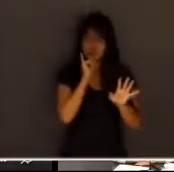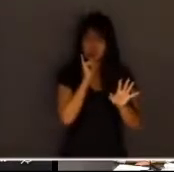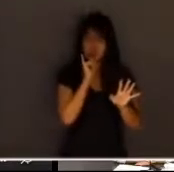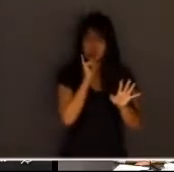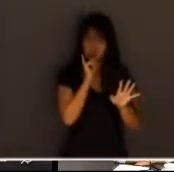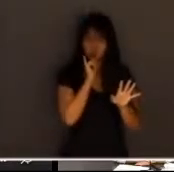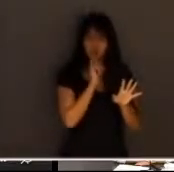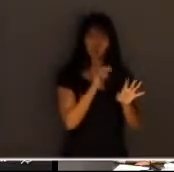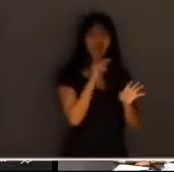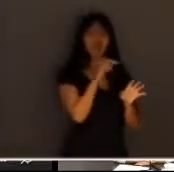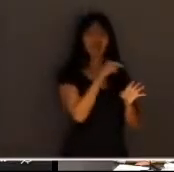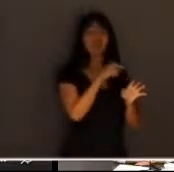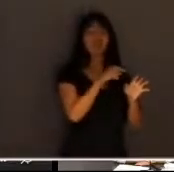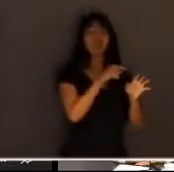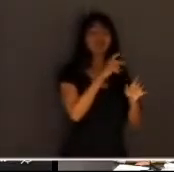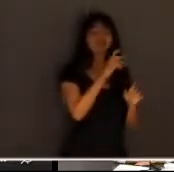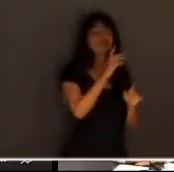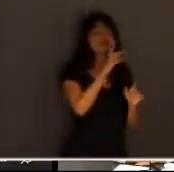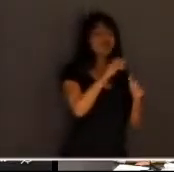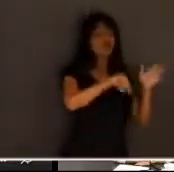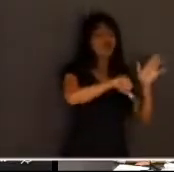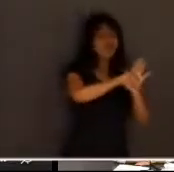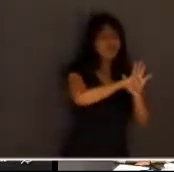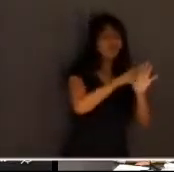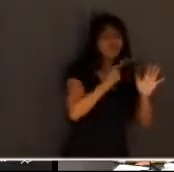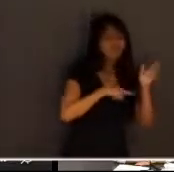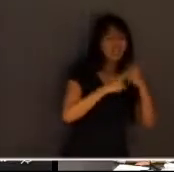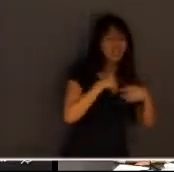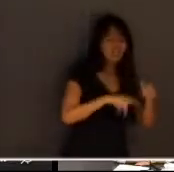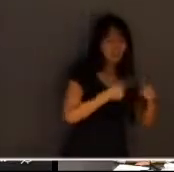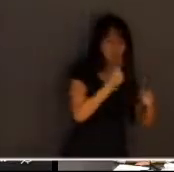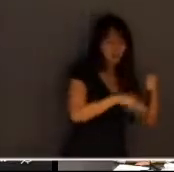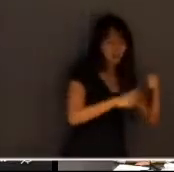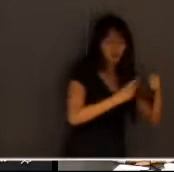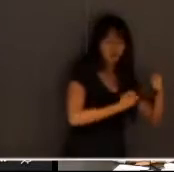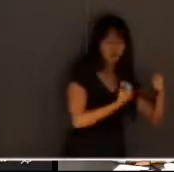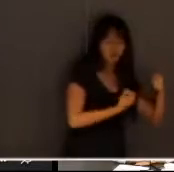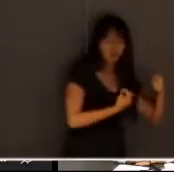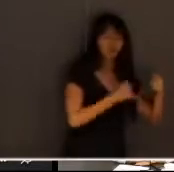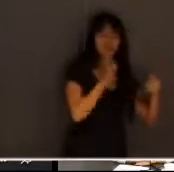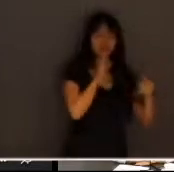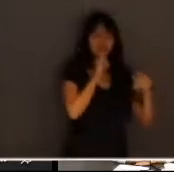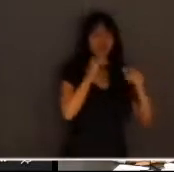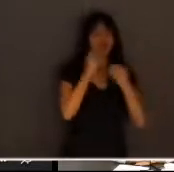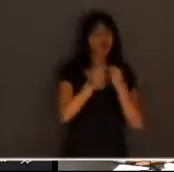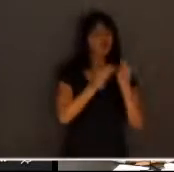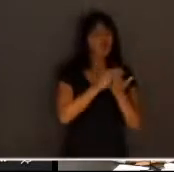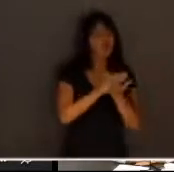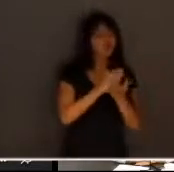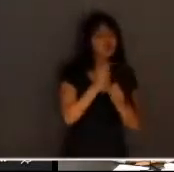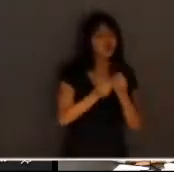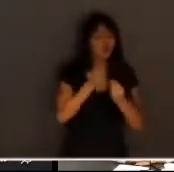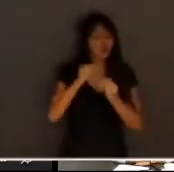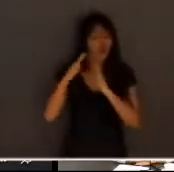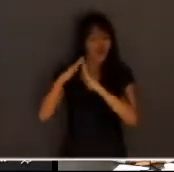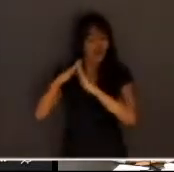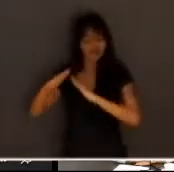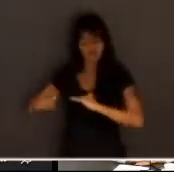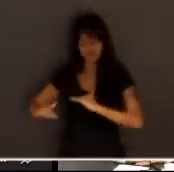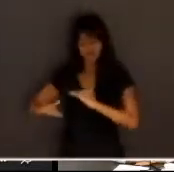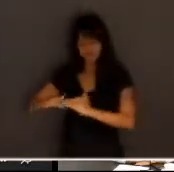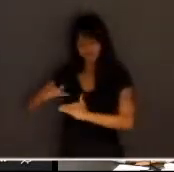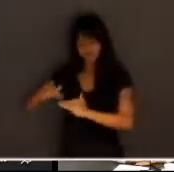crimes dolosos contra a vida é como a construção de uma casa começa da base e vai até o acabamento primeiro vem a